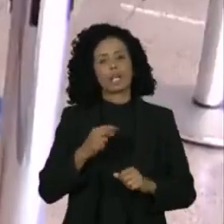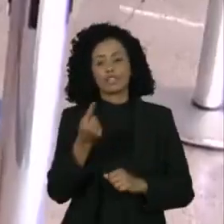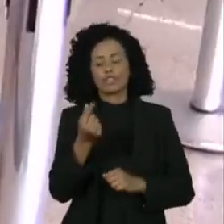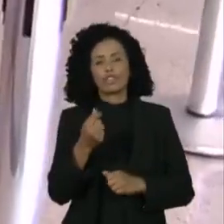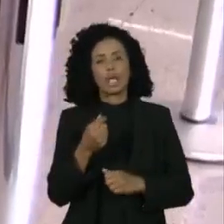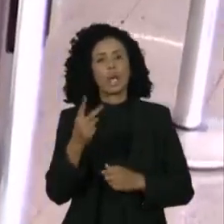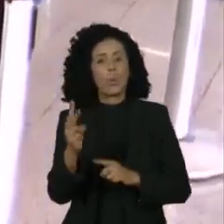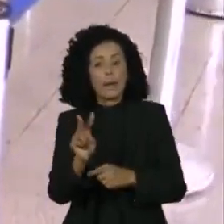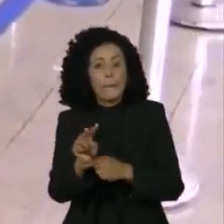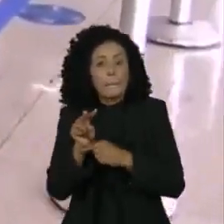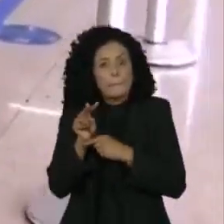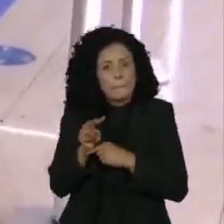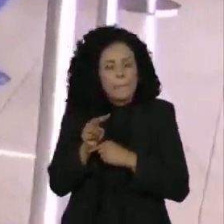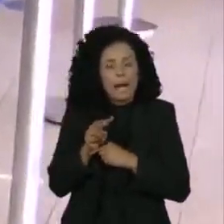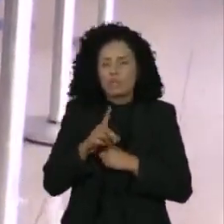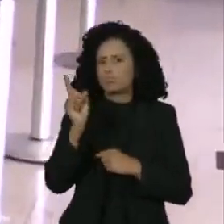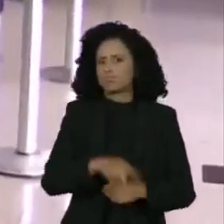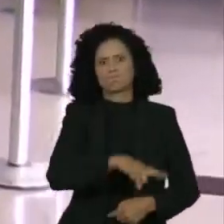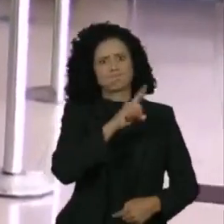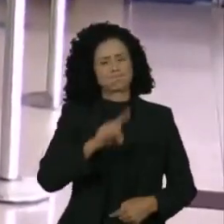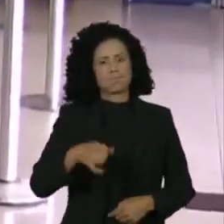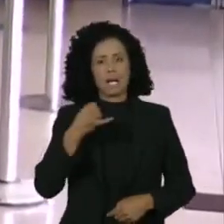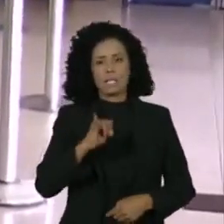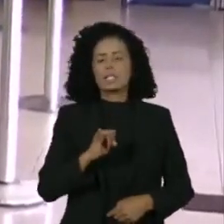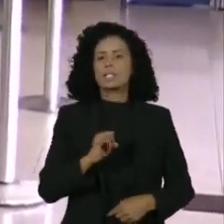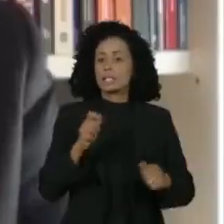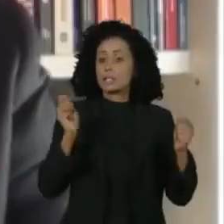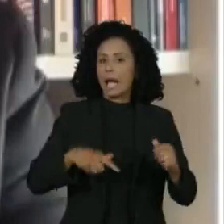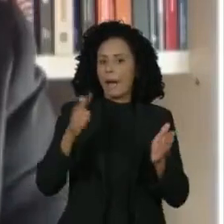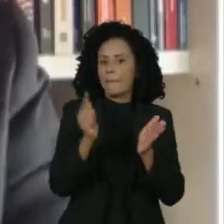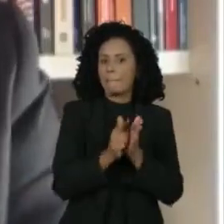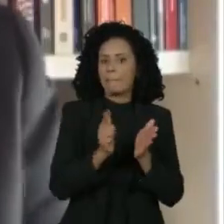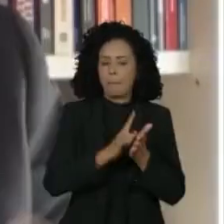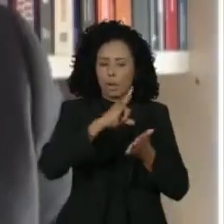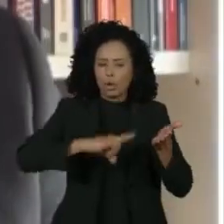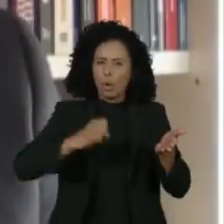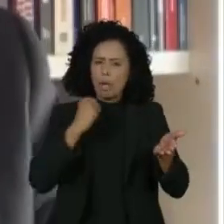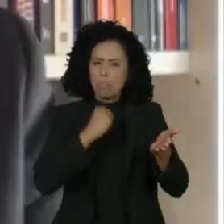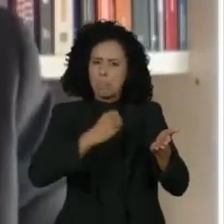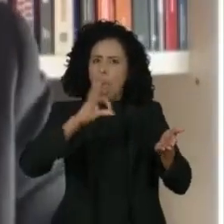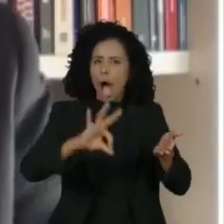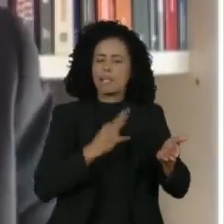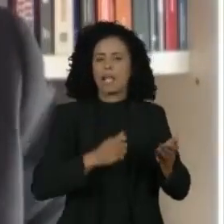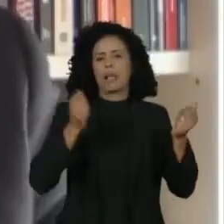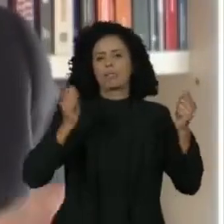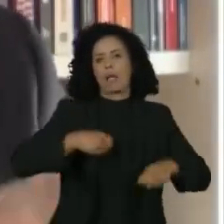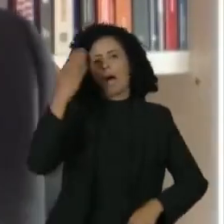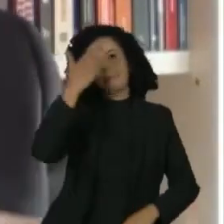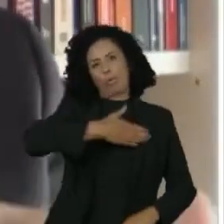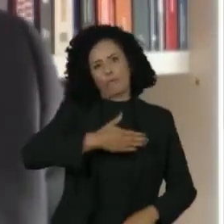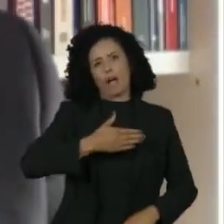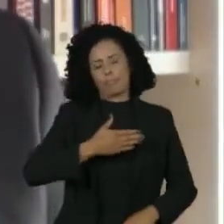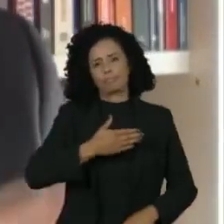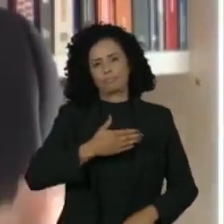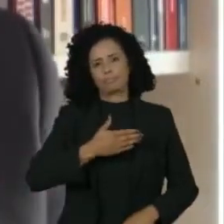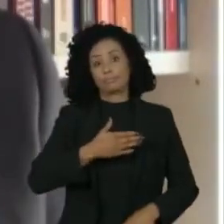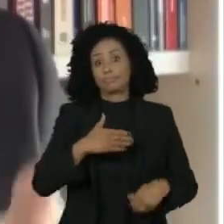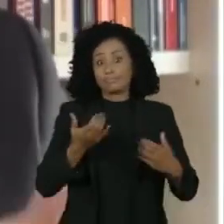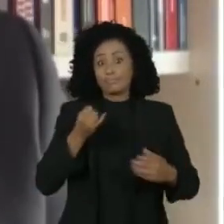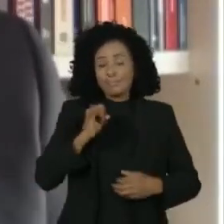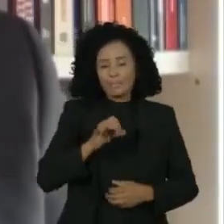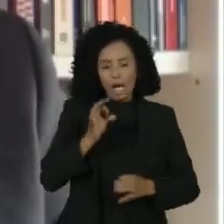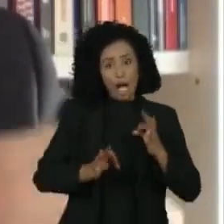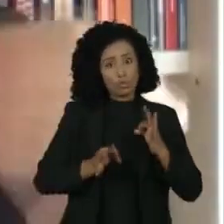exigência da assinatura num documento de papel. O STJ, que o Superior Tribunal de Justiça, decidindo que